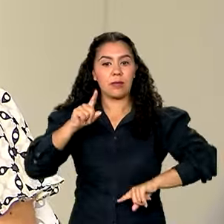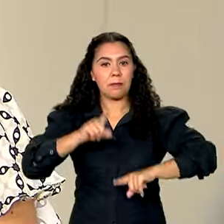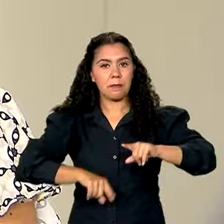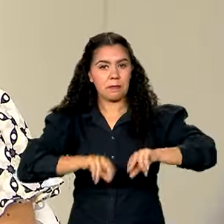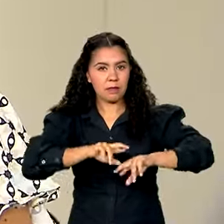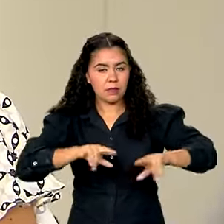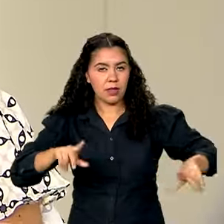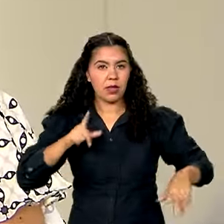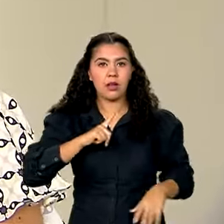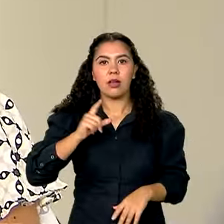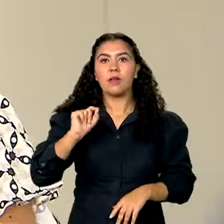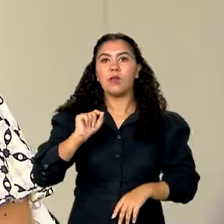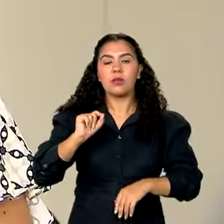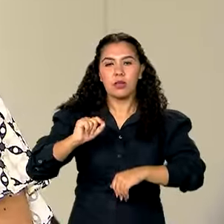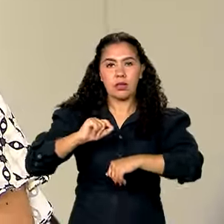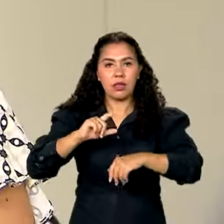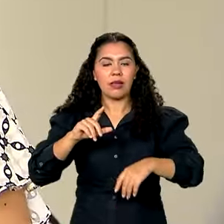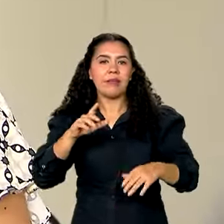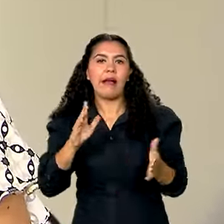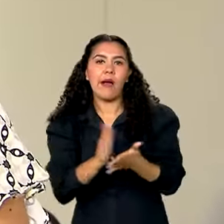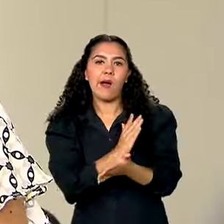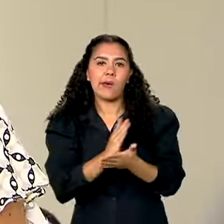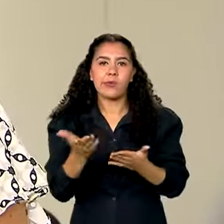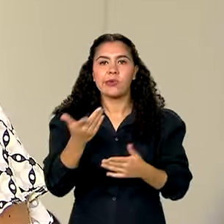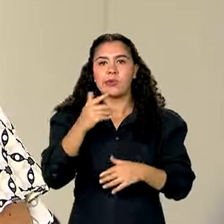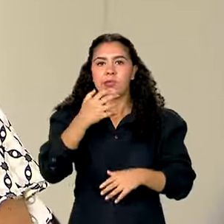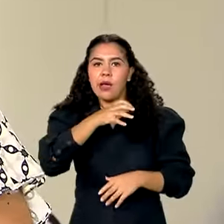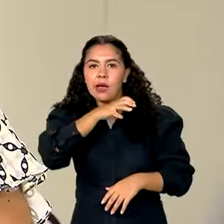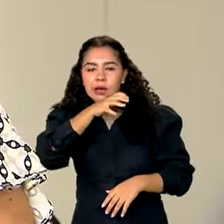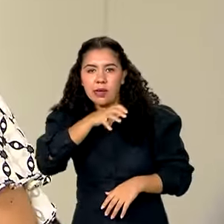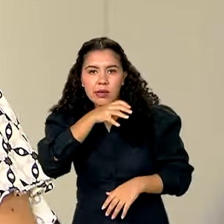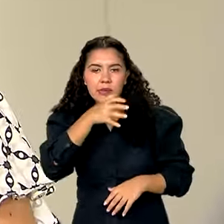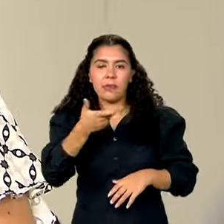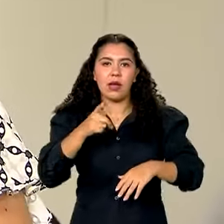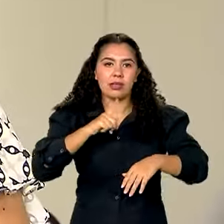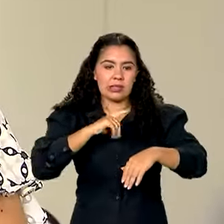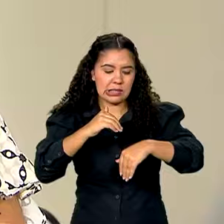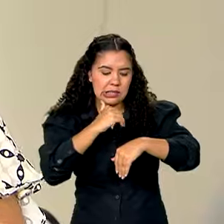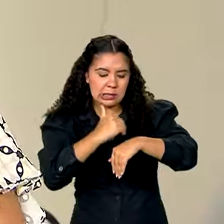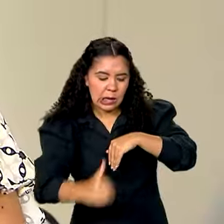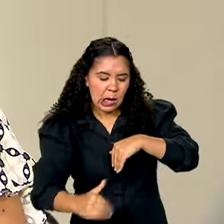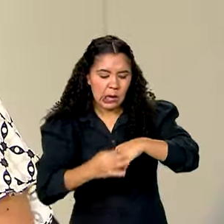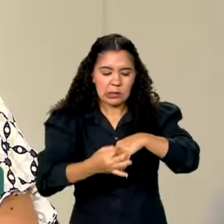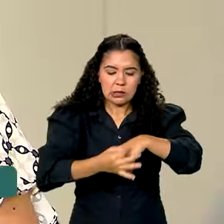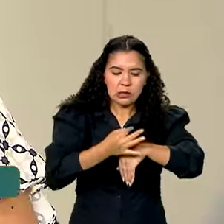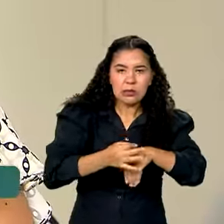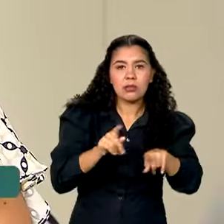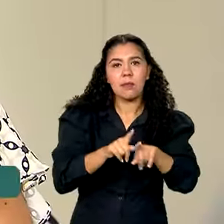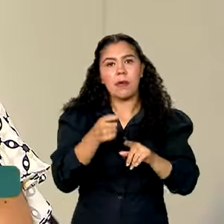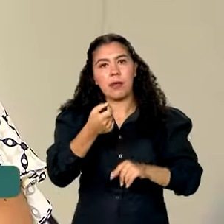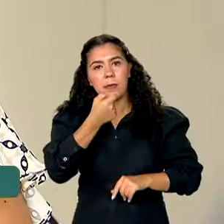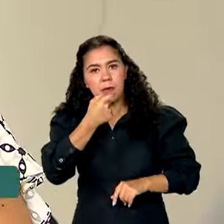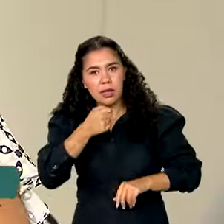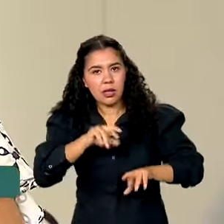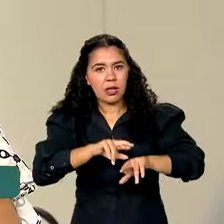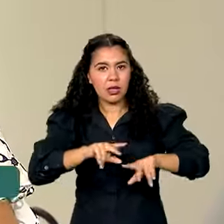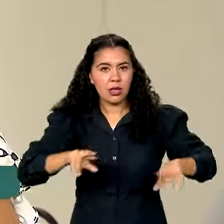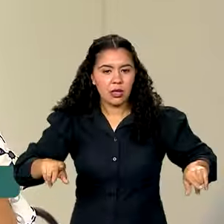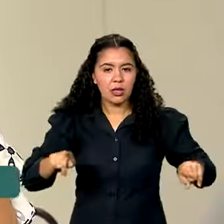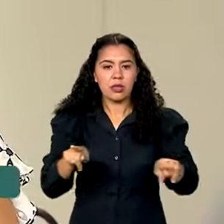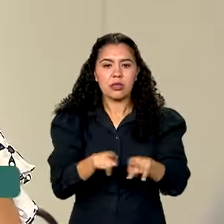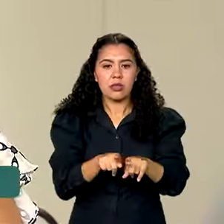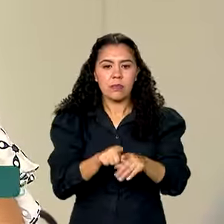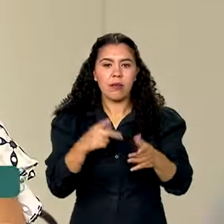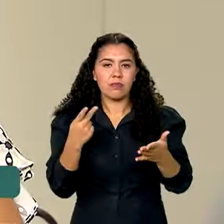a curativos desses animais, muitas vezes chegam feridos, antibióticos, anti-inflamatórios, analgésicos, medicamentos também para controlar parasitos